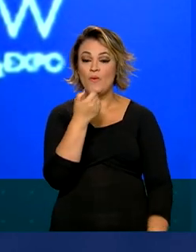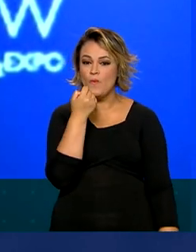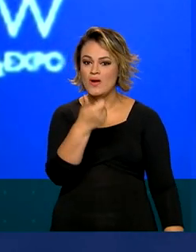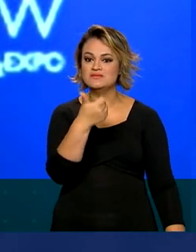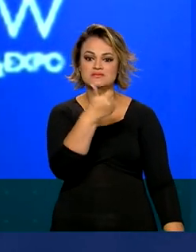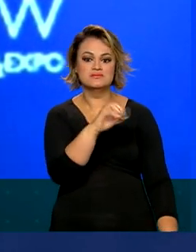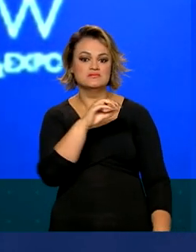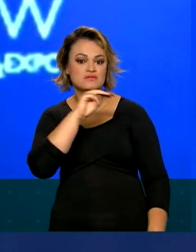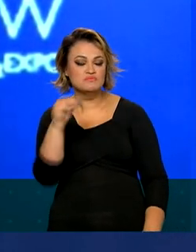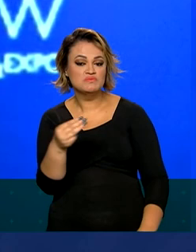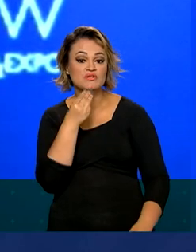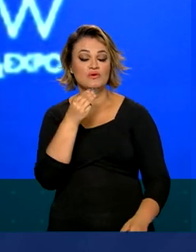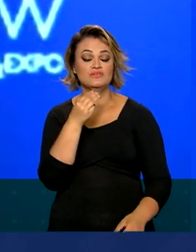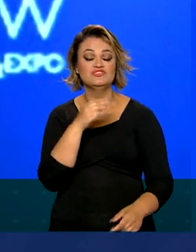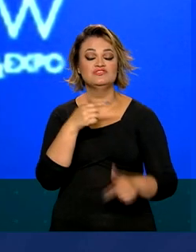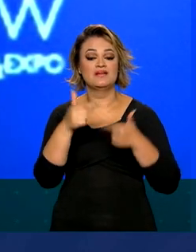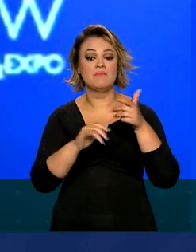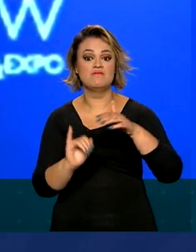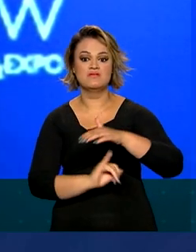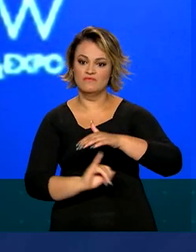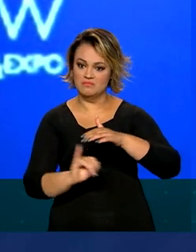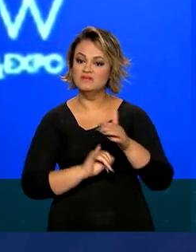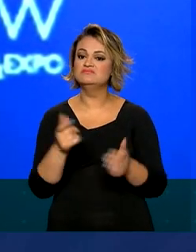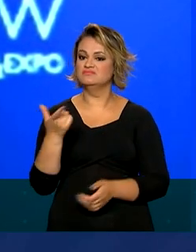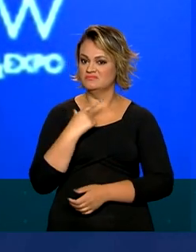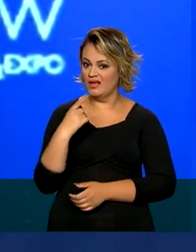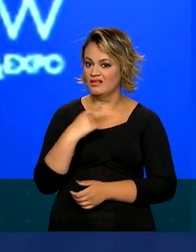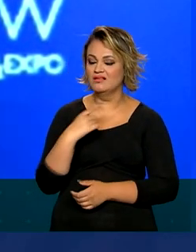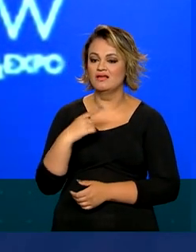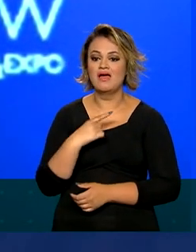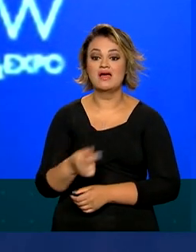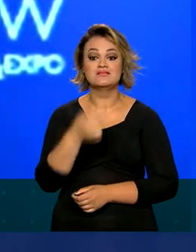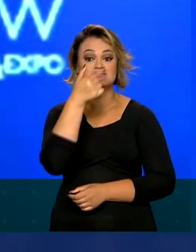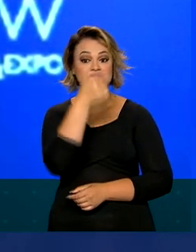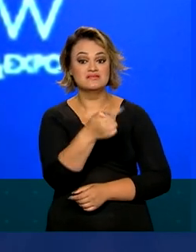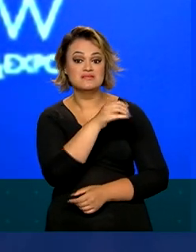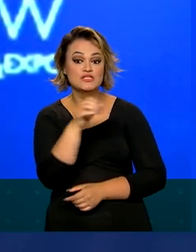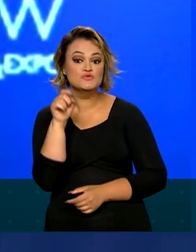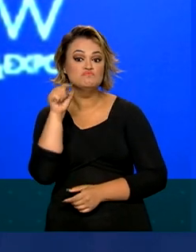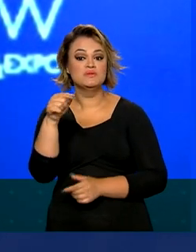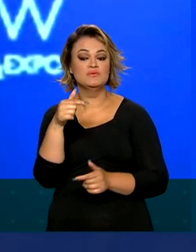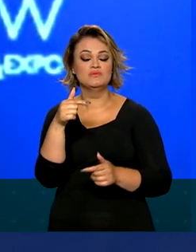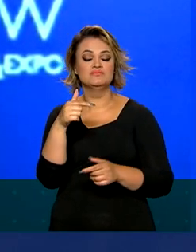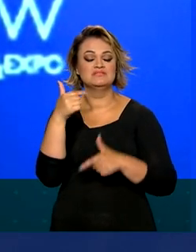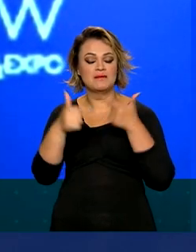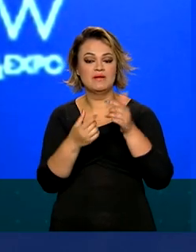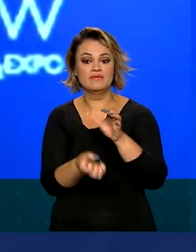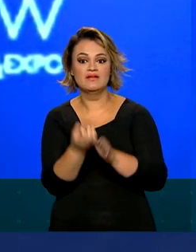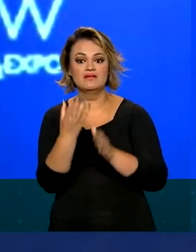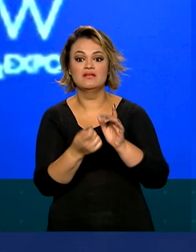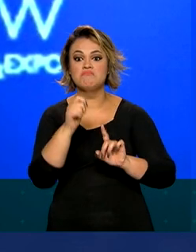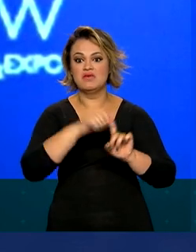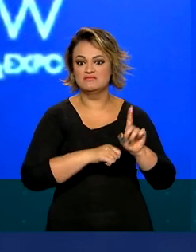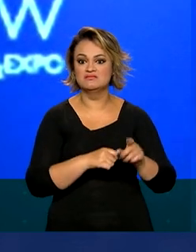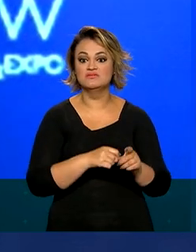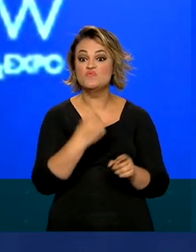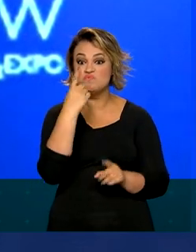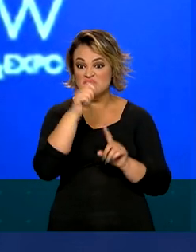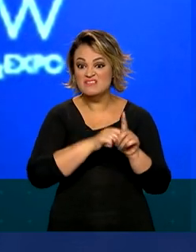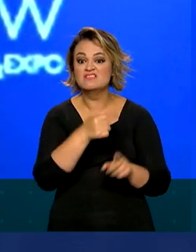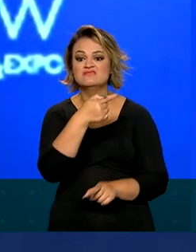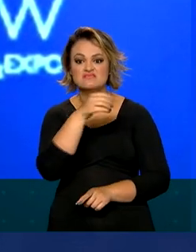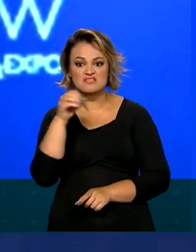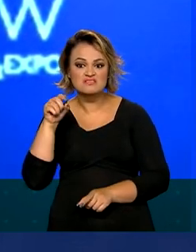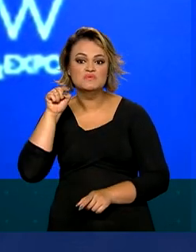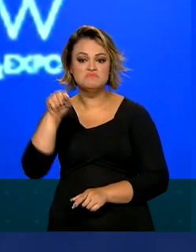milhões de empregos informais. Nós estamos criando 700 mil empregos por mês. 200,